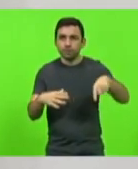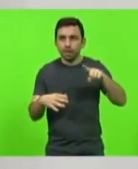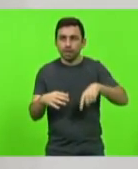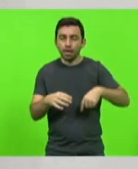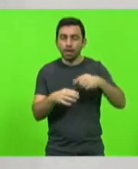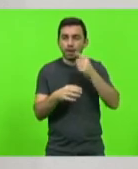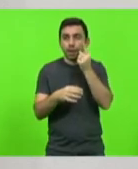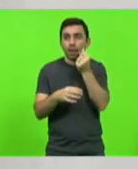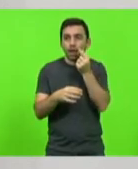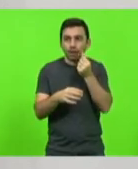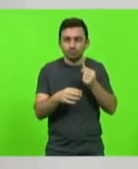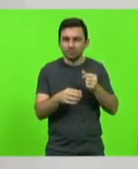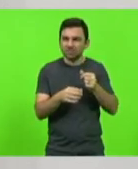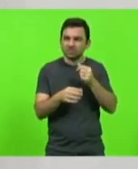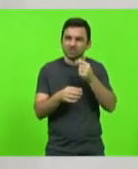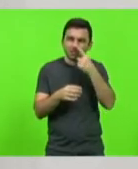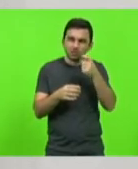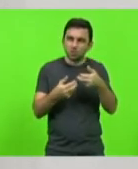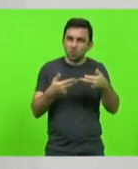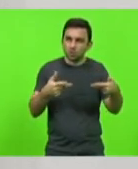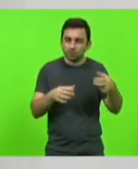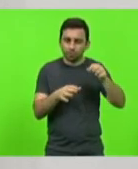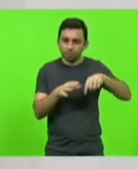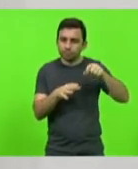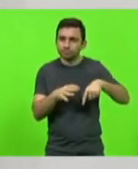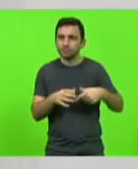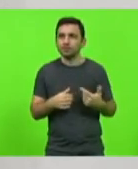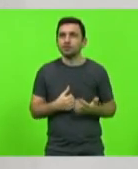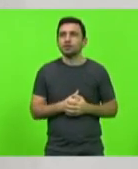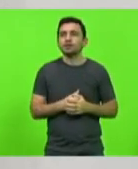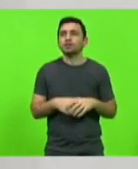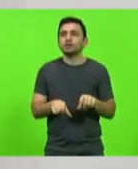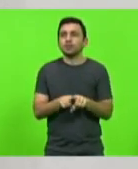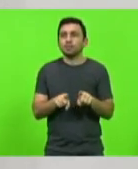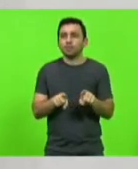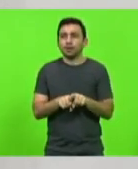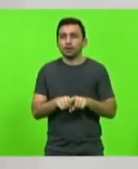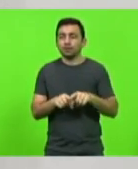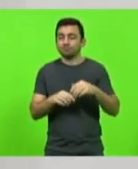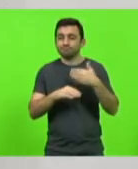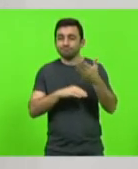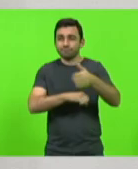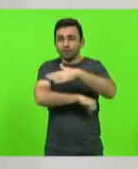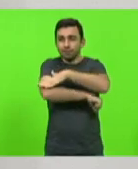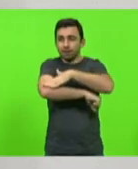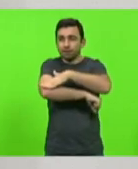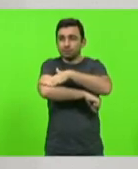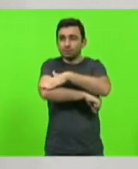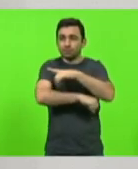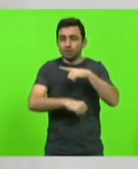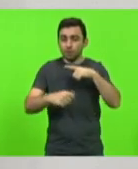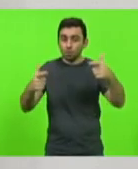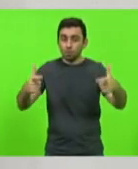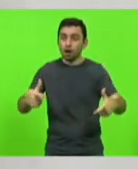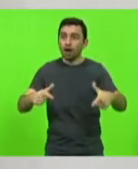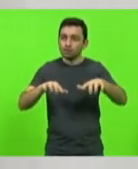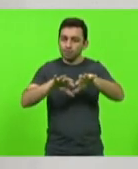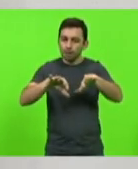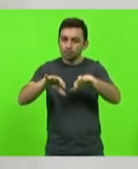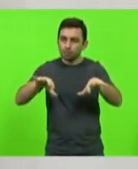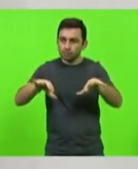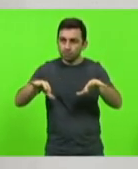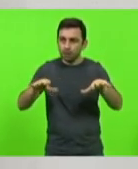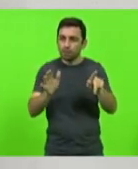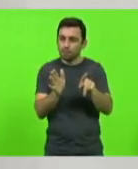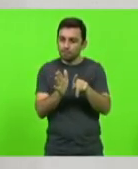No pátio da escola foi instalado um residuário para separar os resíduos de acordo com o valor da